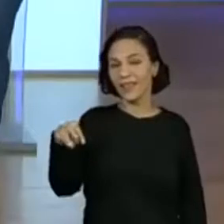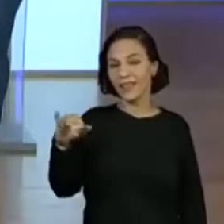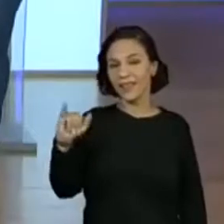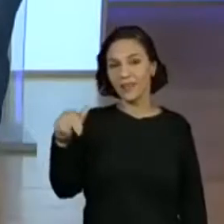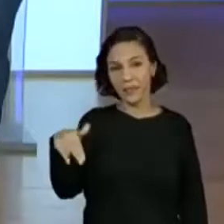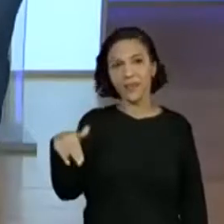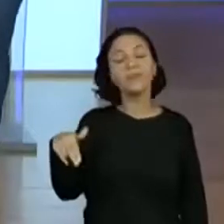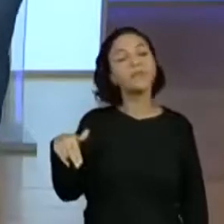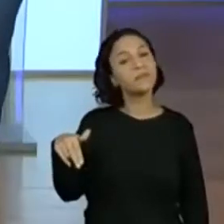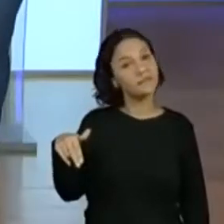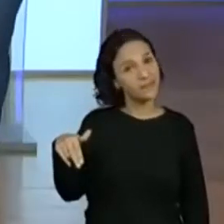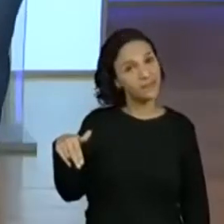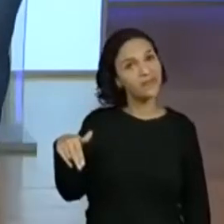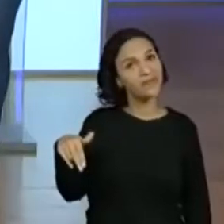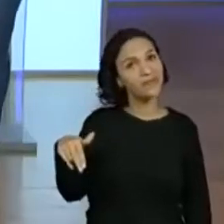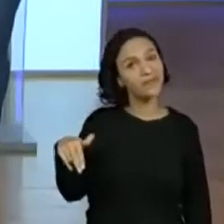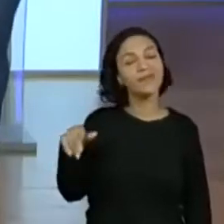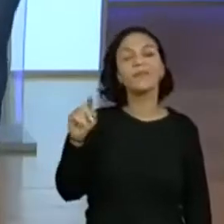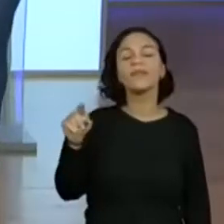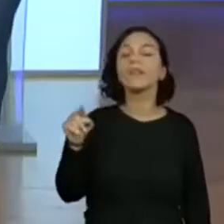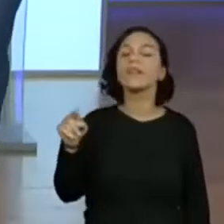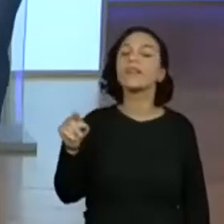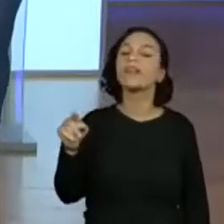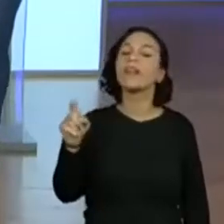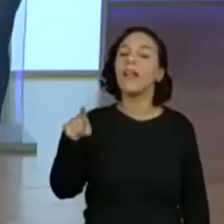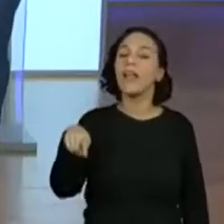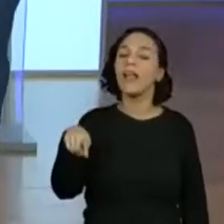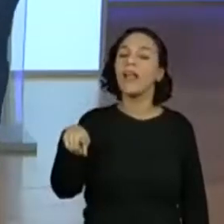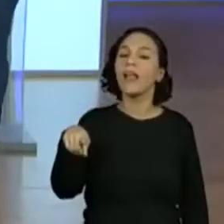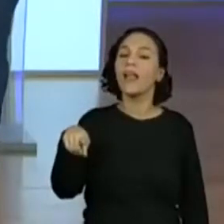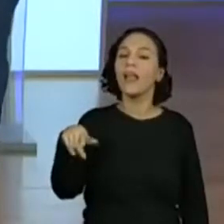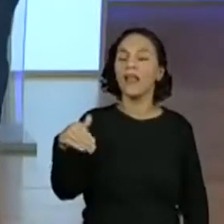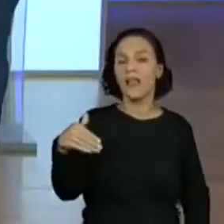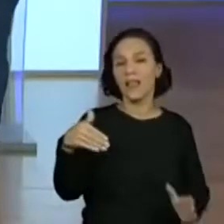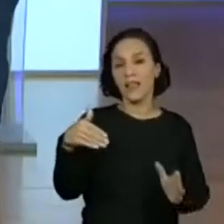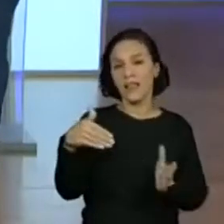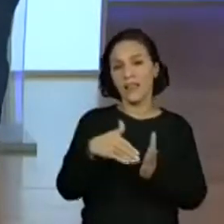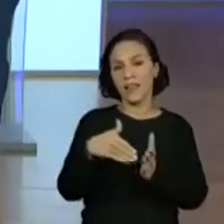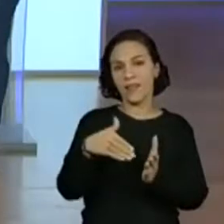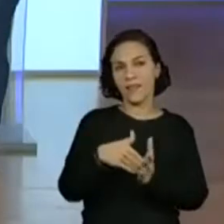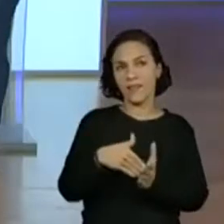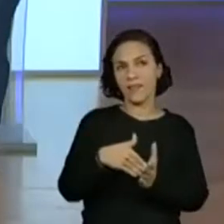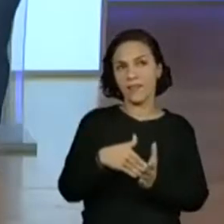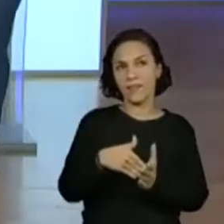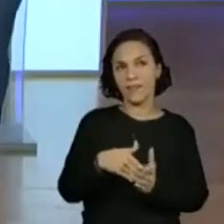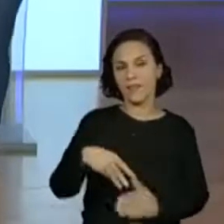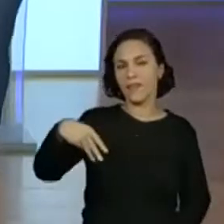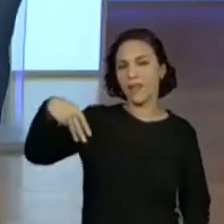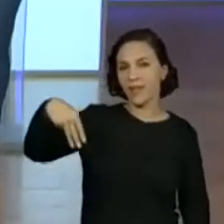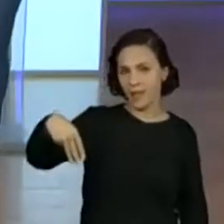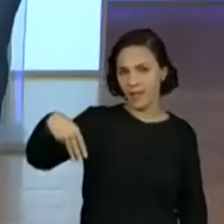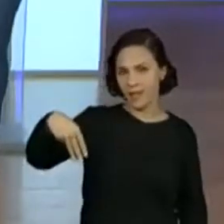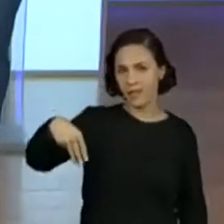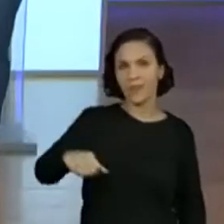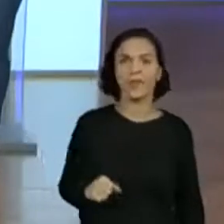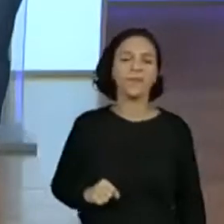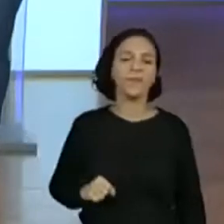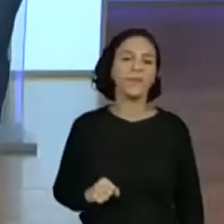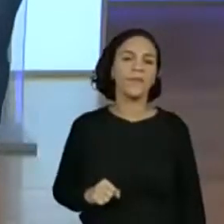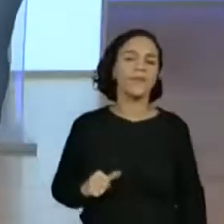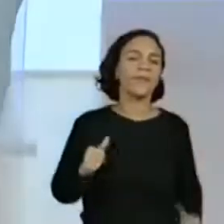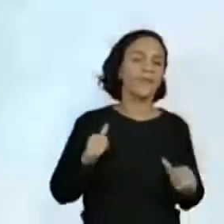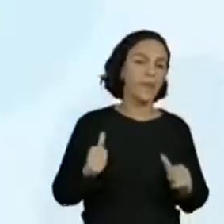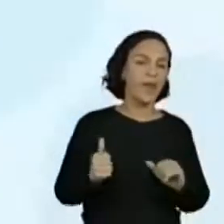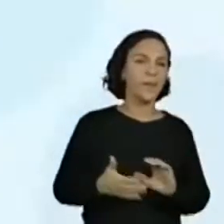Vamos ao Yasmin. Este Yasmin sugerido pela professora Viviane é com M no final. Com M no final? Yasmin. Então, me